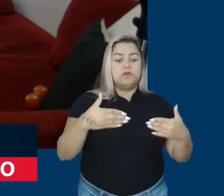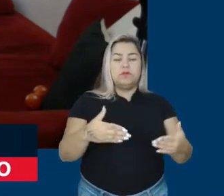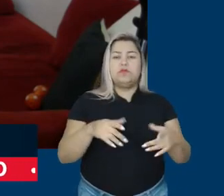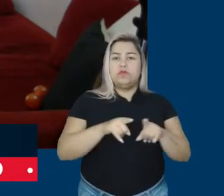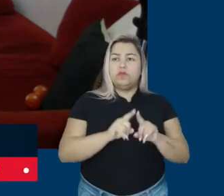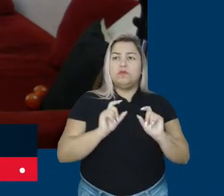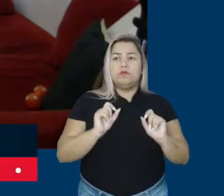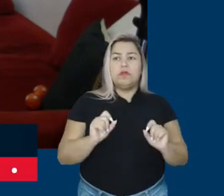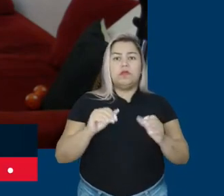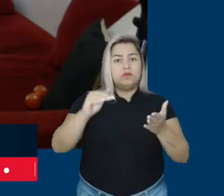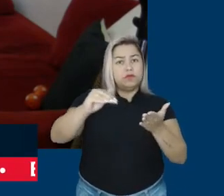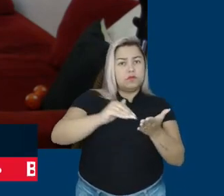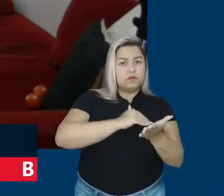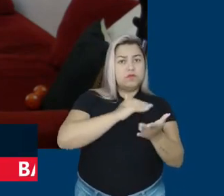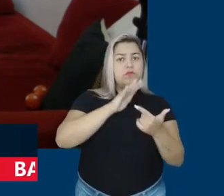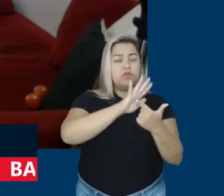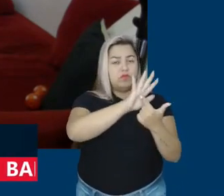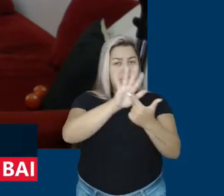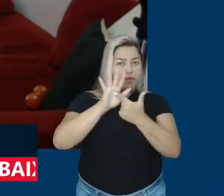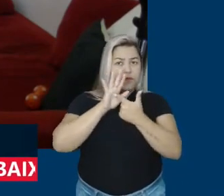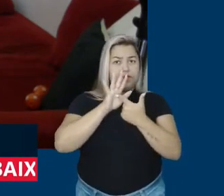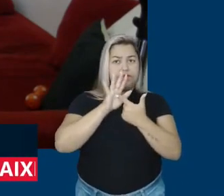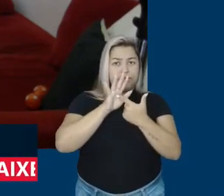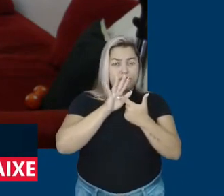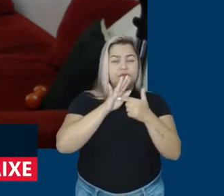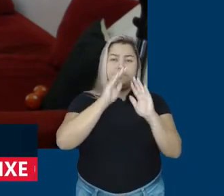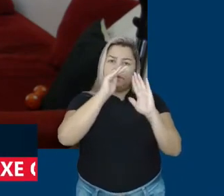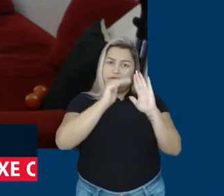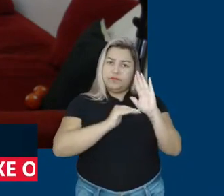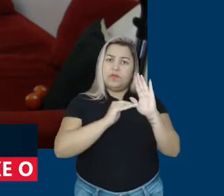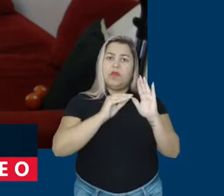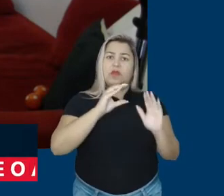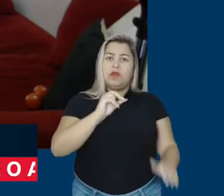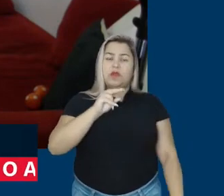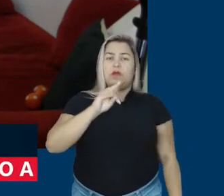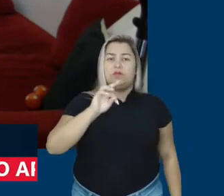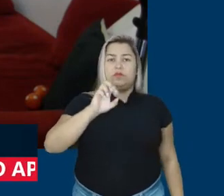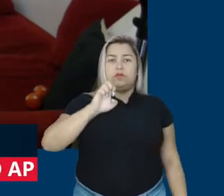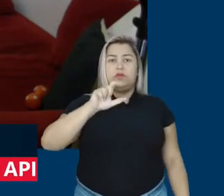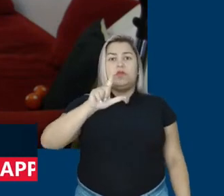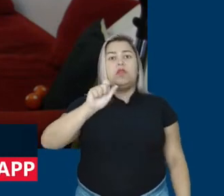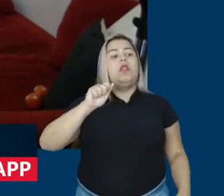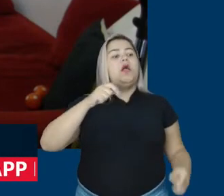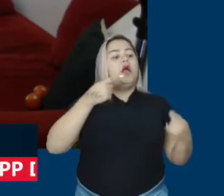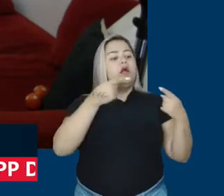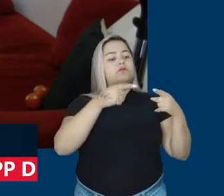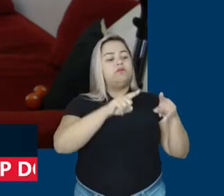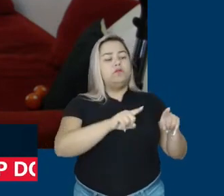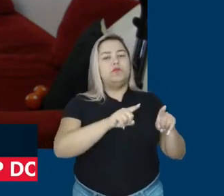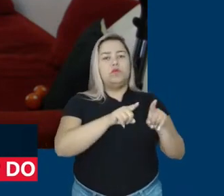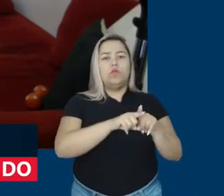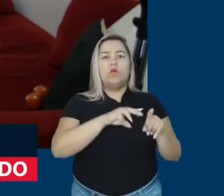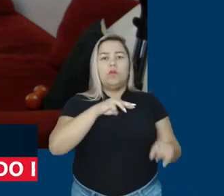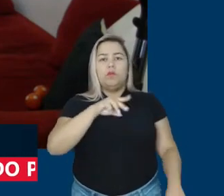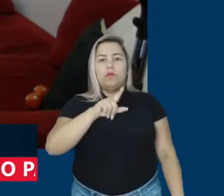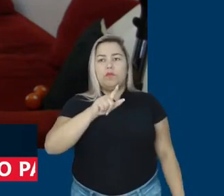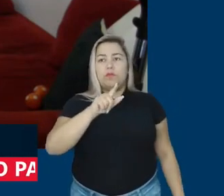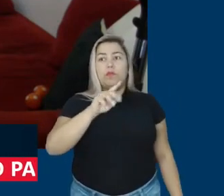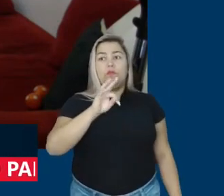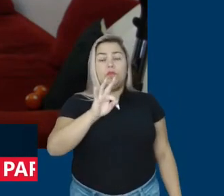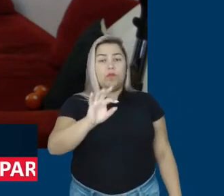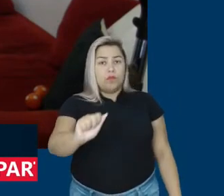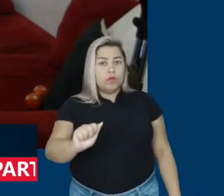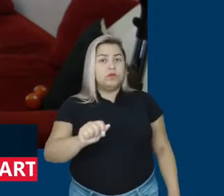do Consumidor, apresentou uma medida cautelar contra o Google, inclusive com aplicação de multa, se ela não